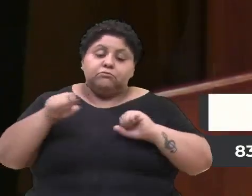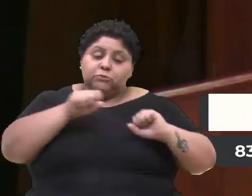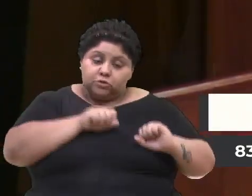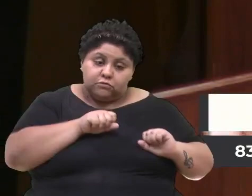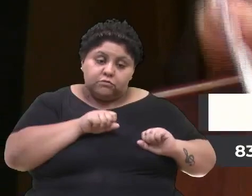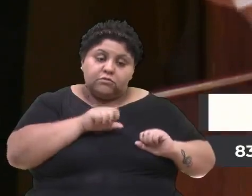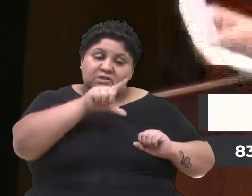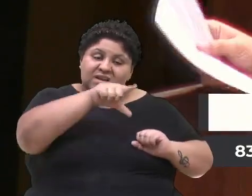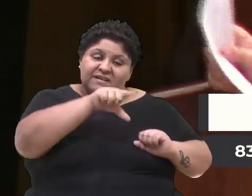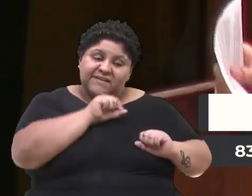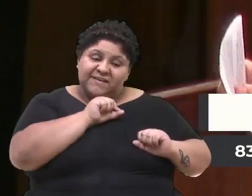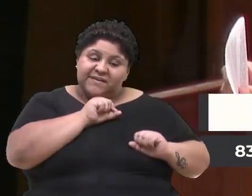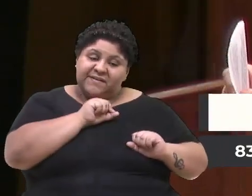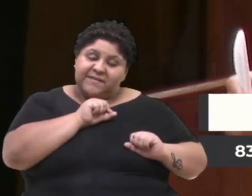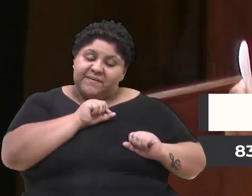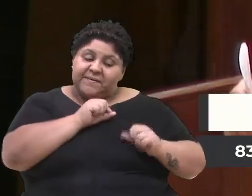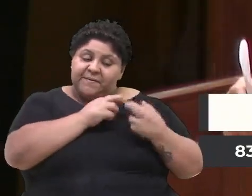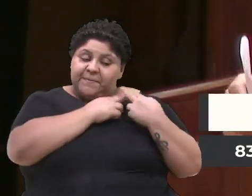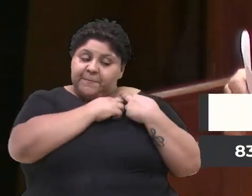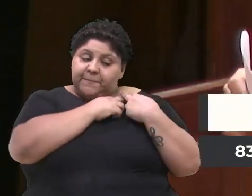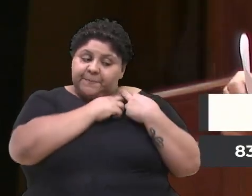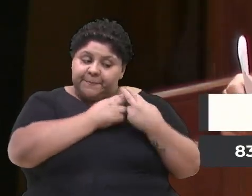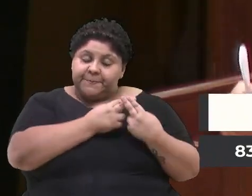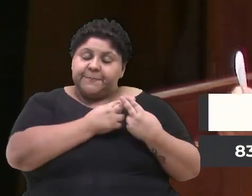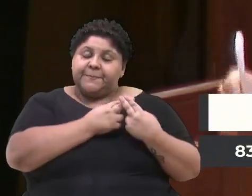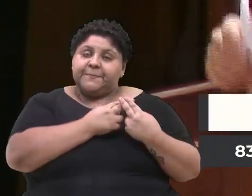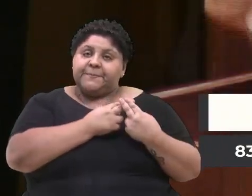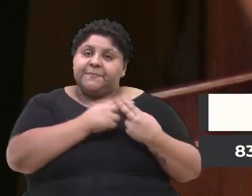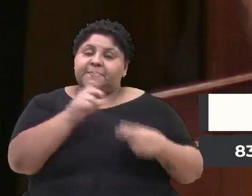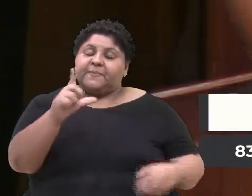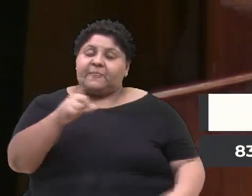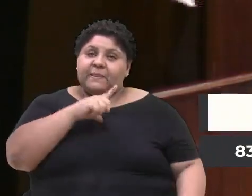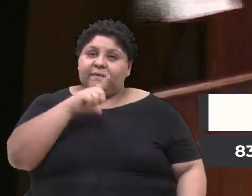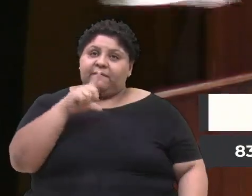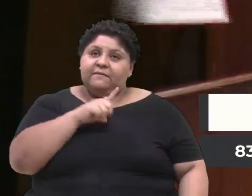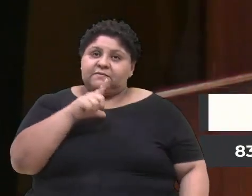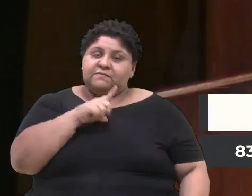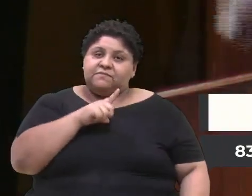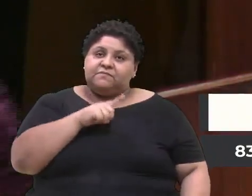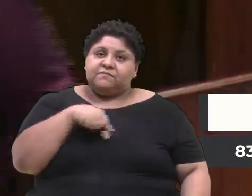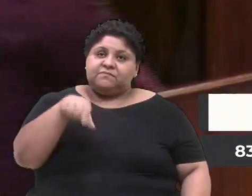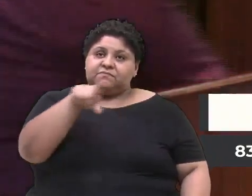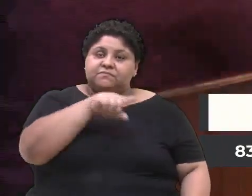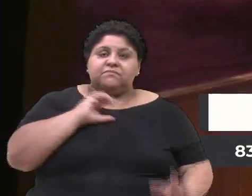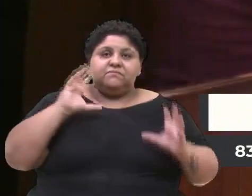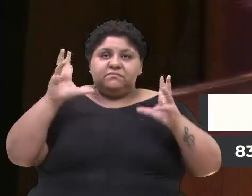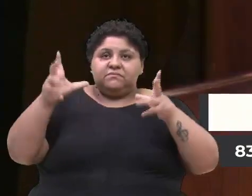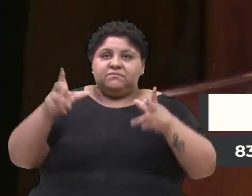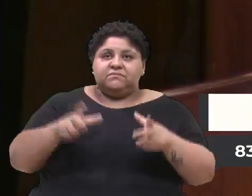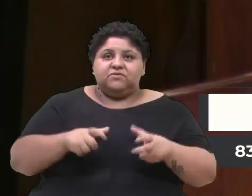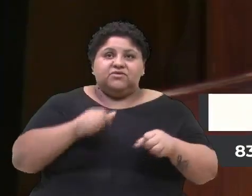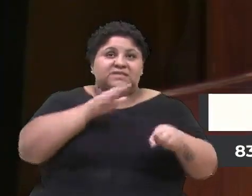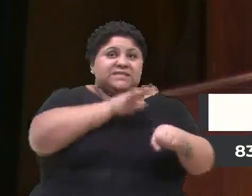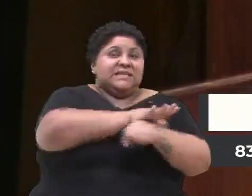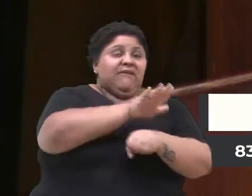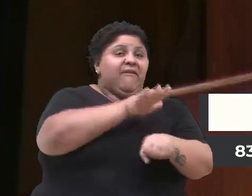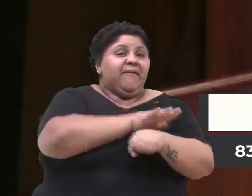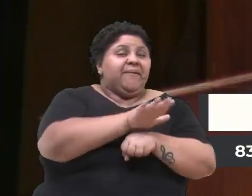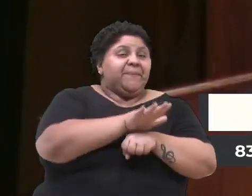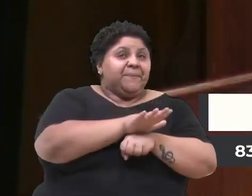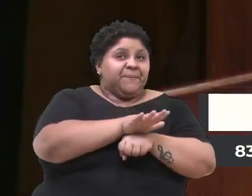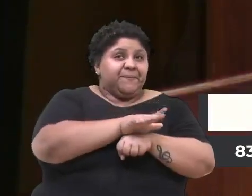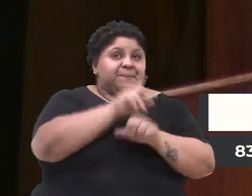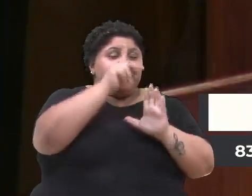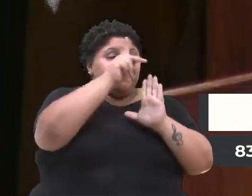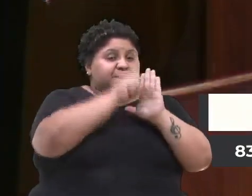na responsabilidade que temos, dessa que, para mim, de todas as extraordinárias, o projeto mais